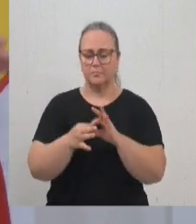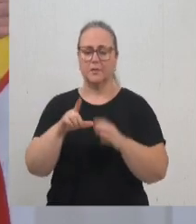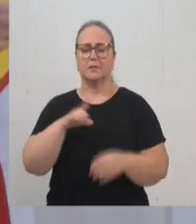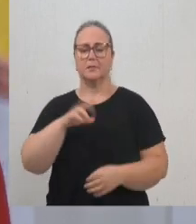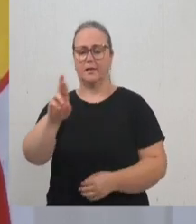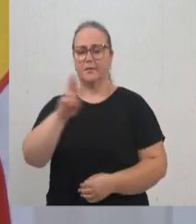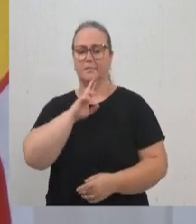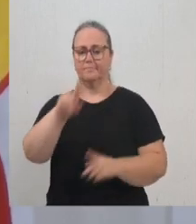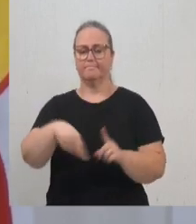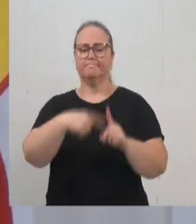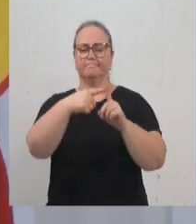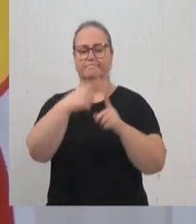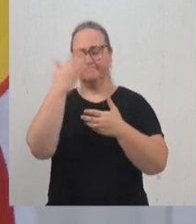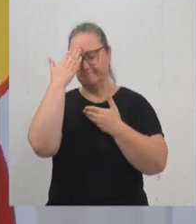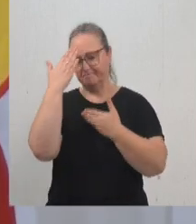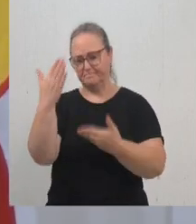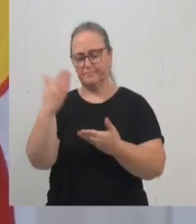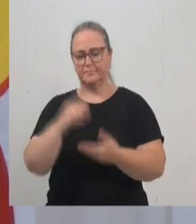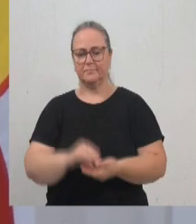resultados como esse. Obrigada.